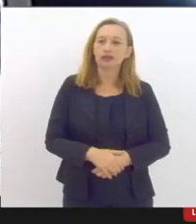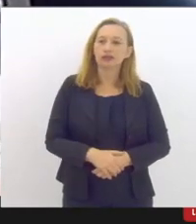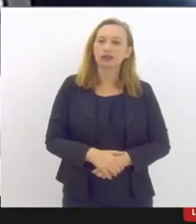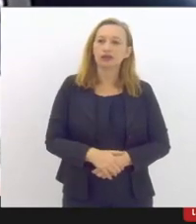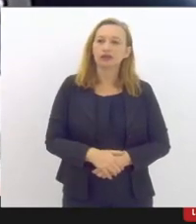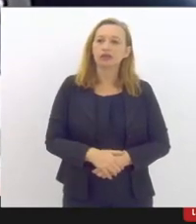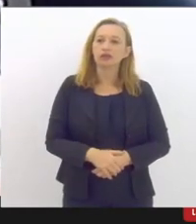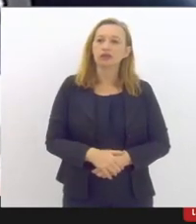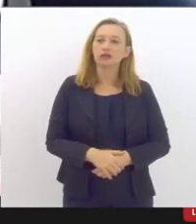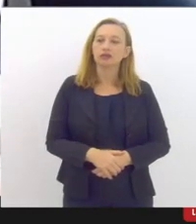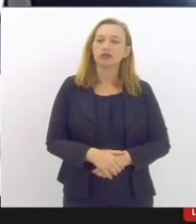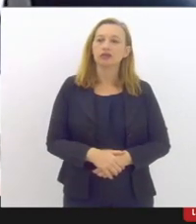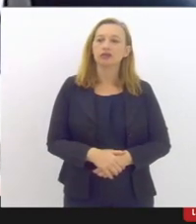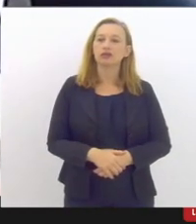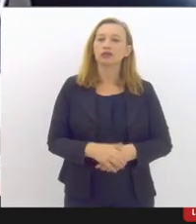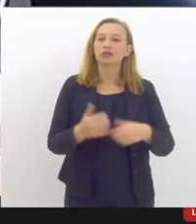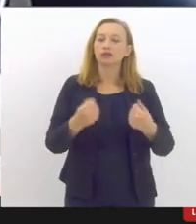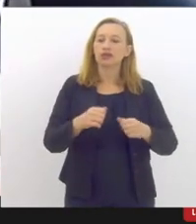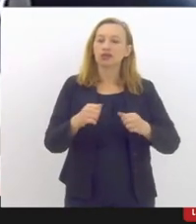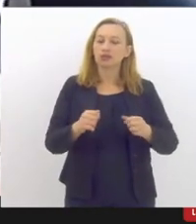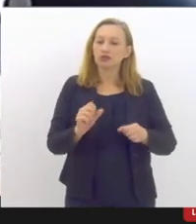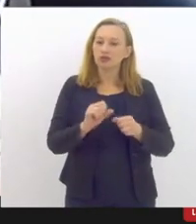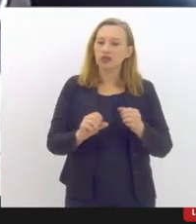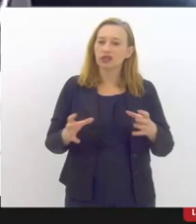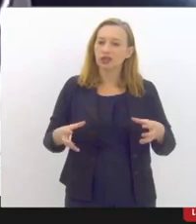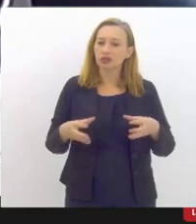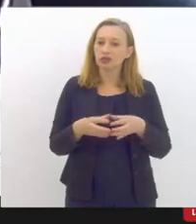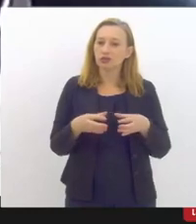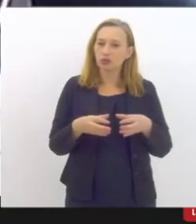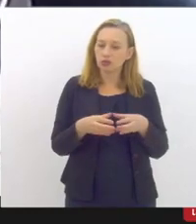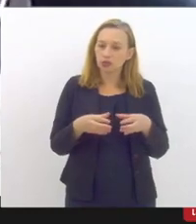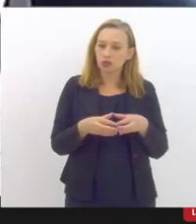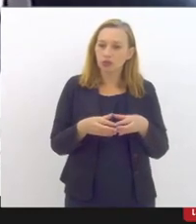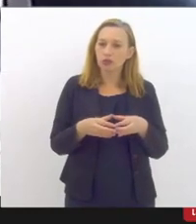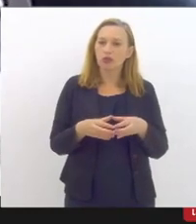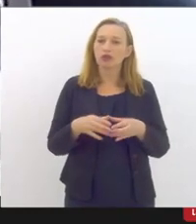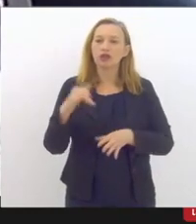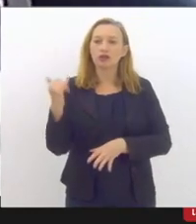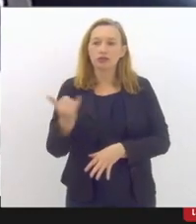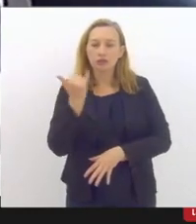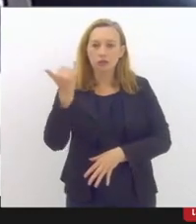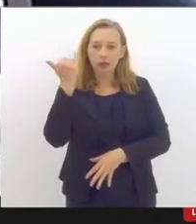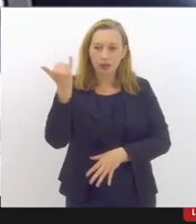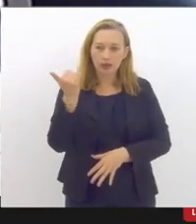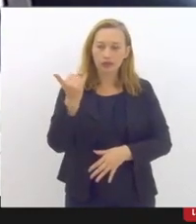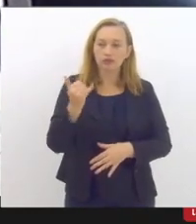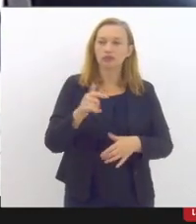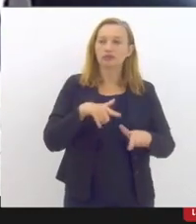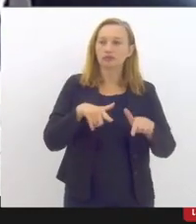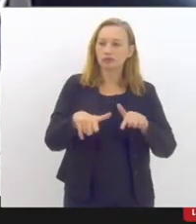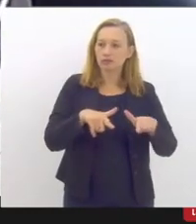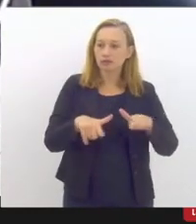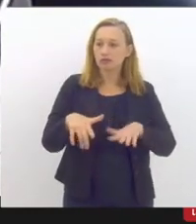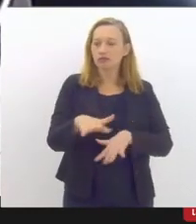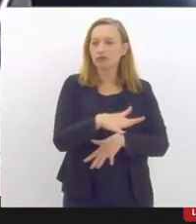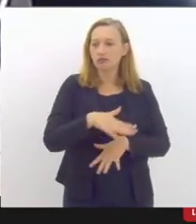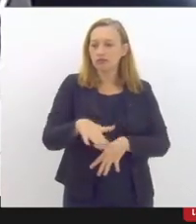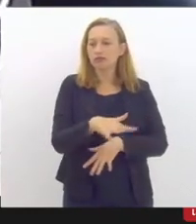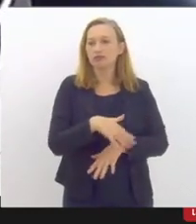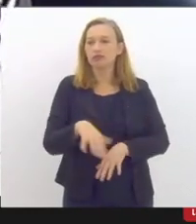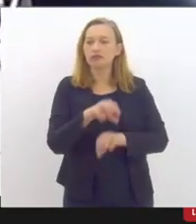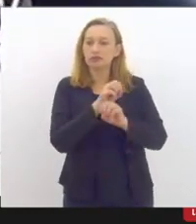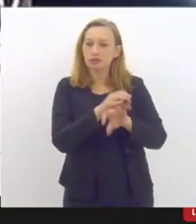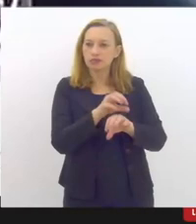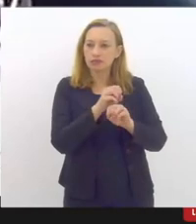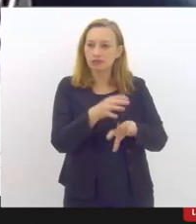enfrentamento que a gente tem que fazer enquanto coletivo dessa importante frente de trabalho, que é a educação e saúde mental